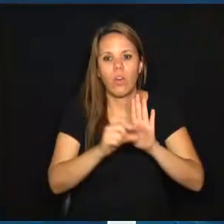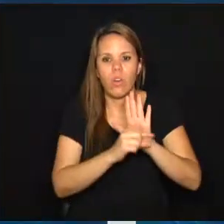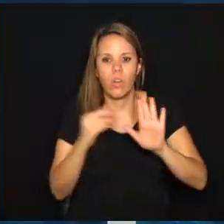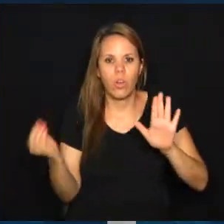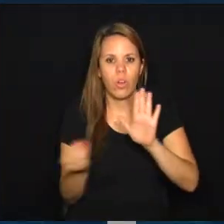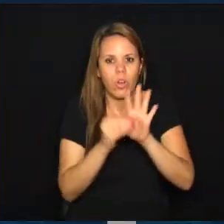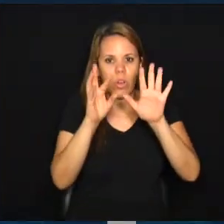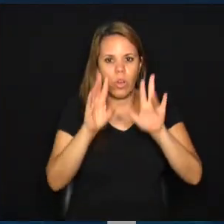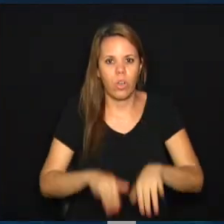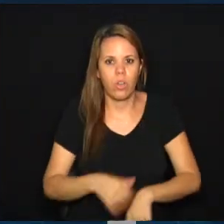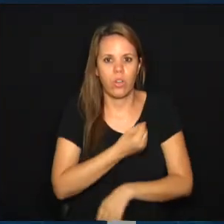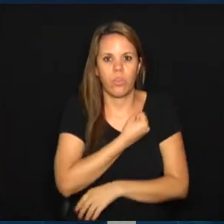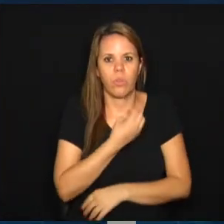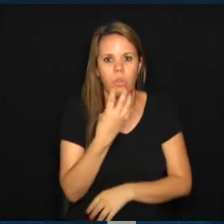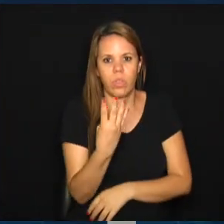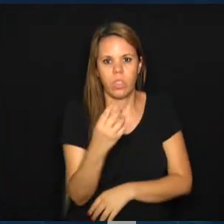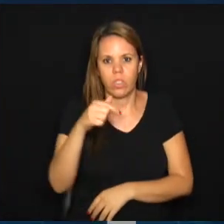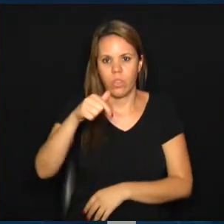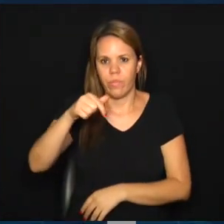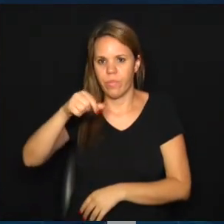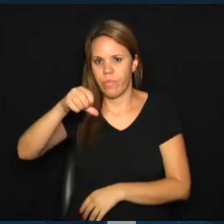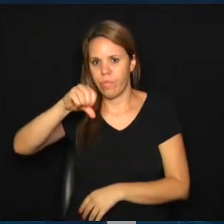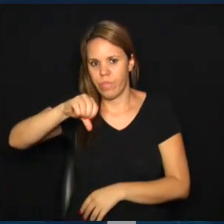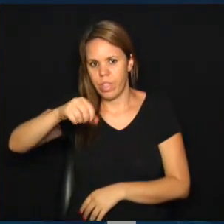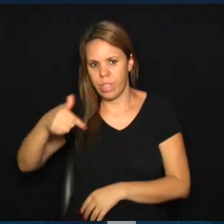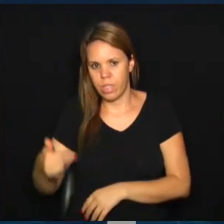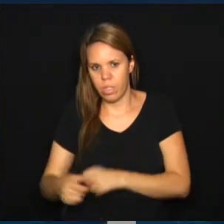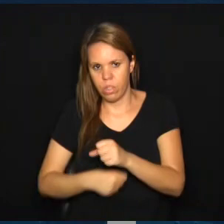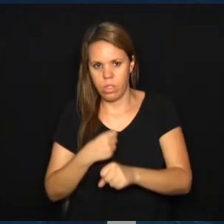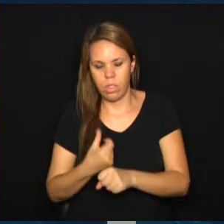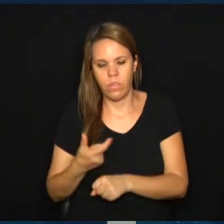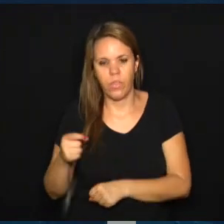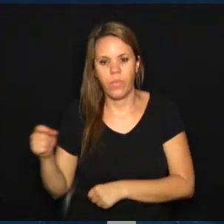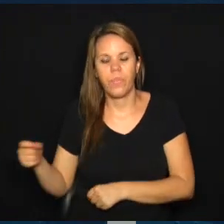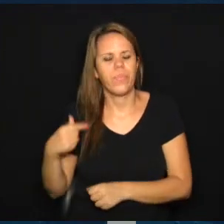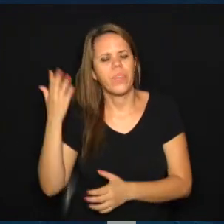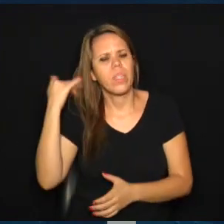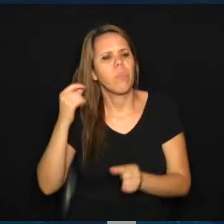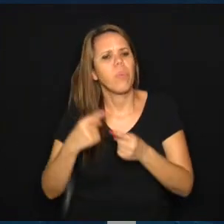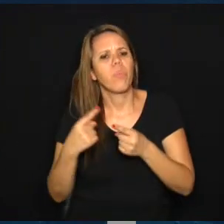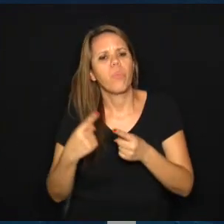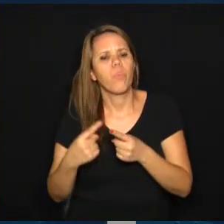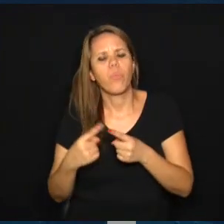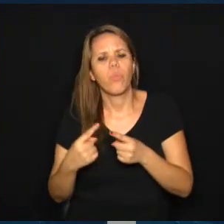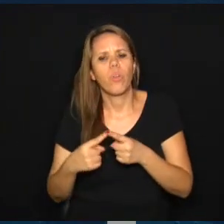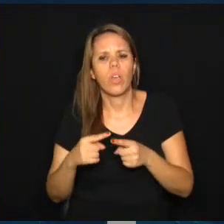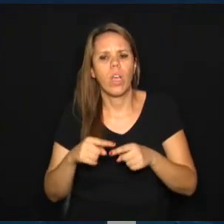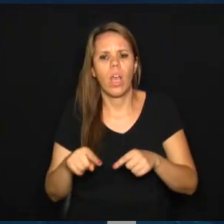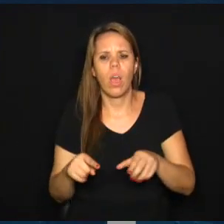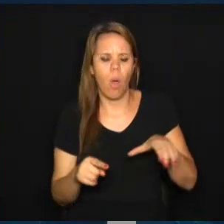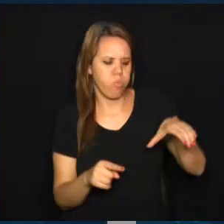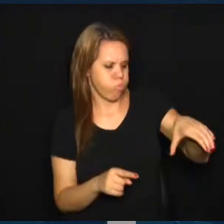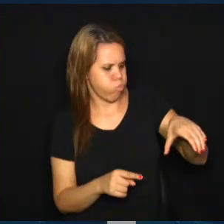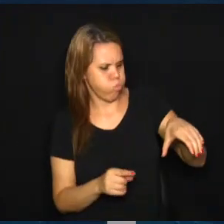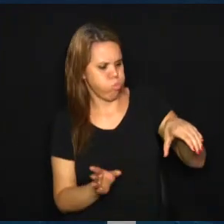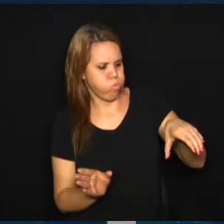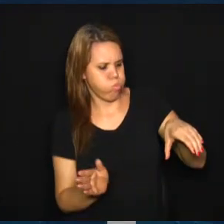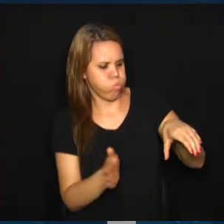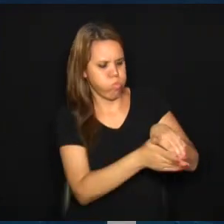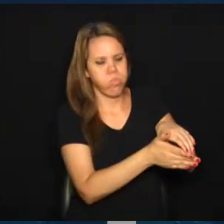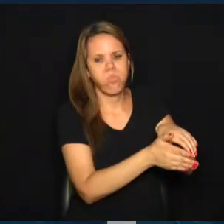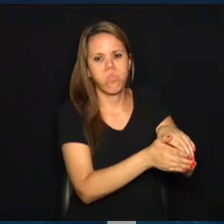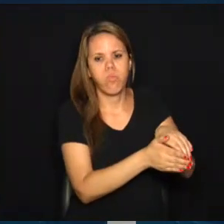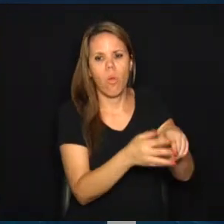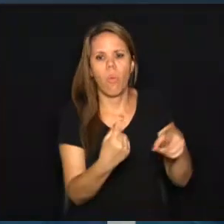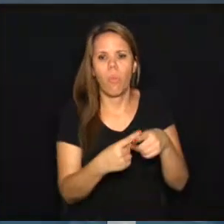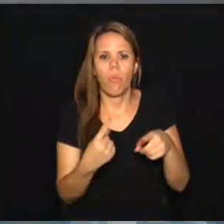497 deste ano. O parlamentar quer saber o motivo do fechamento do túnel que fica na Avenida Doutor